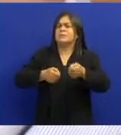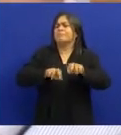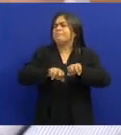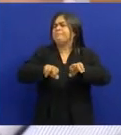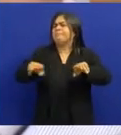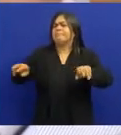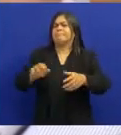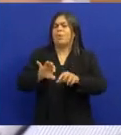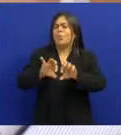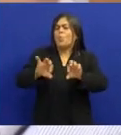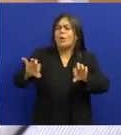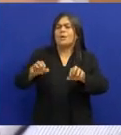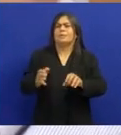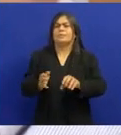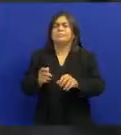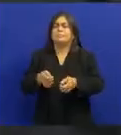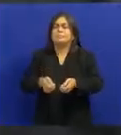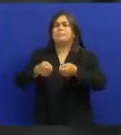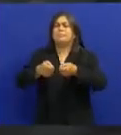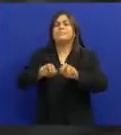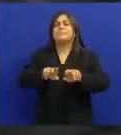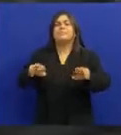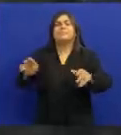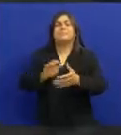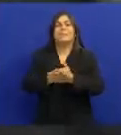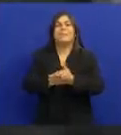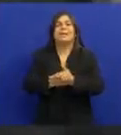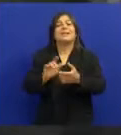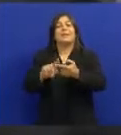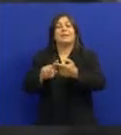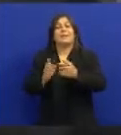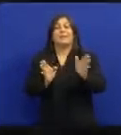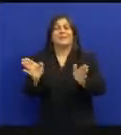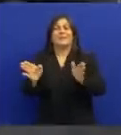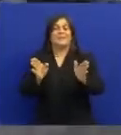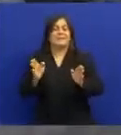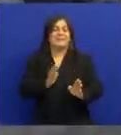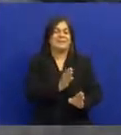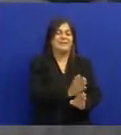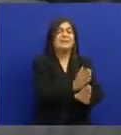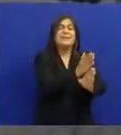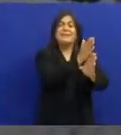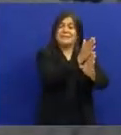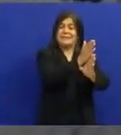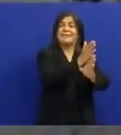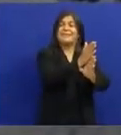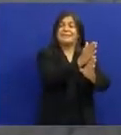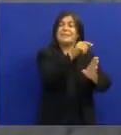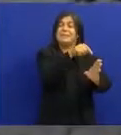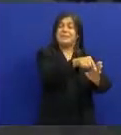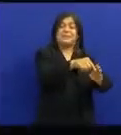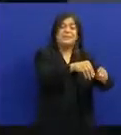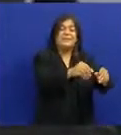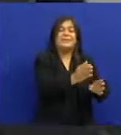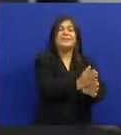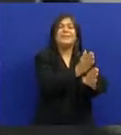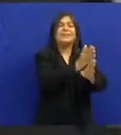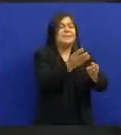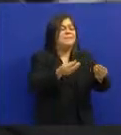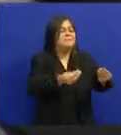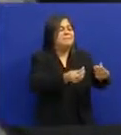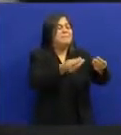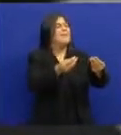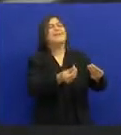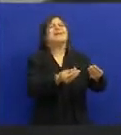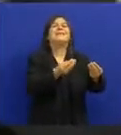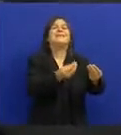mandioca E dividia o seu tempo com a olaria A olaria é algo assim Até